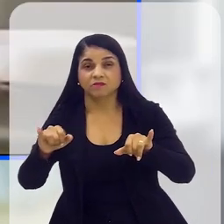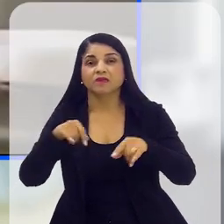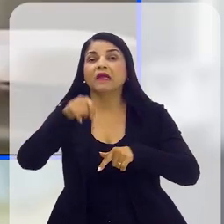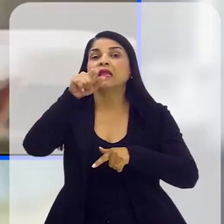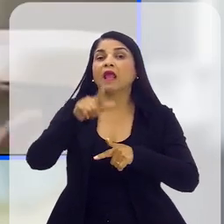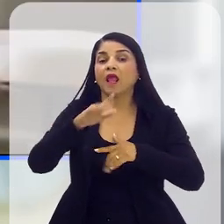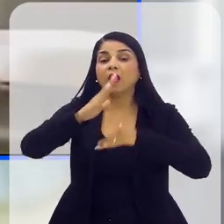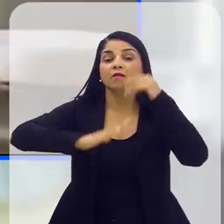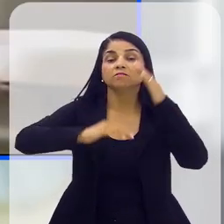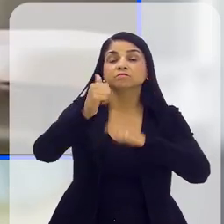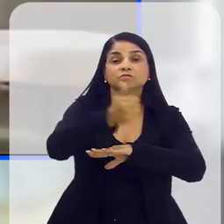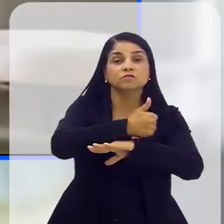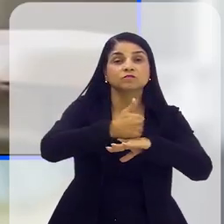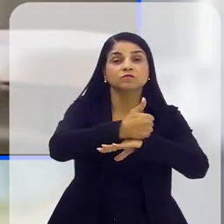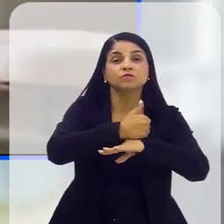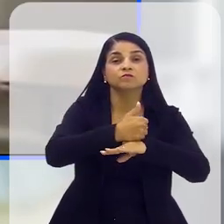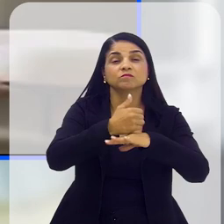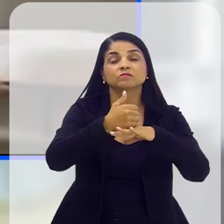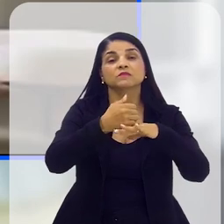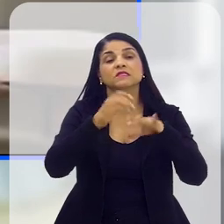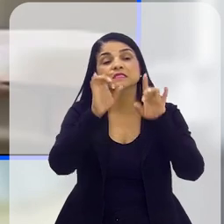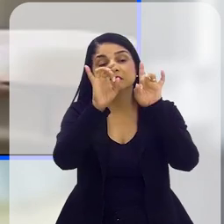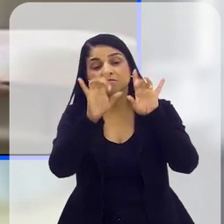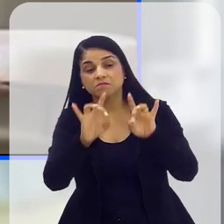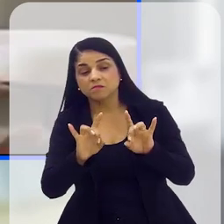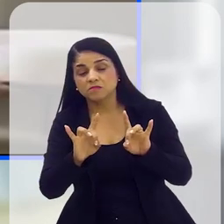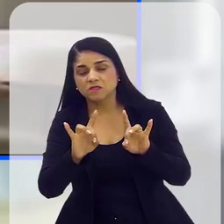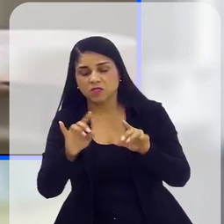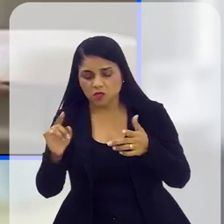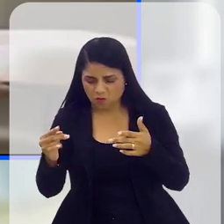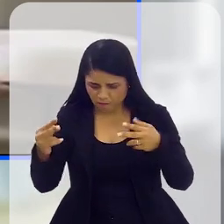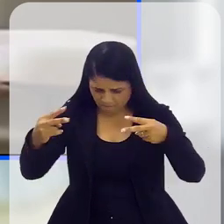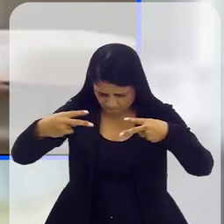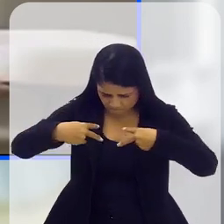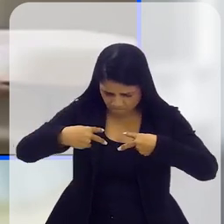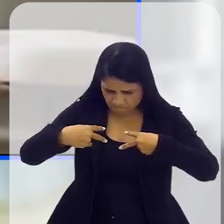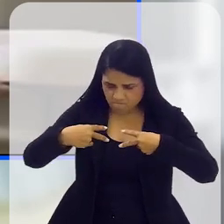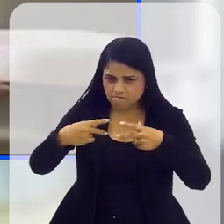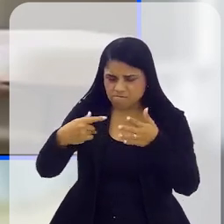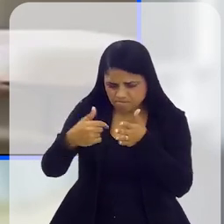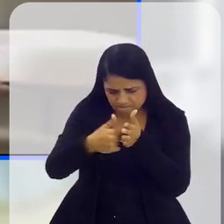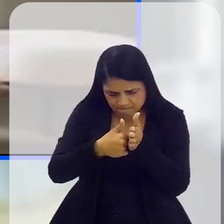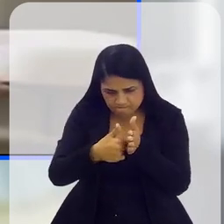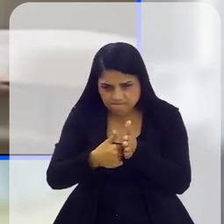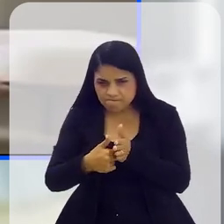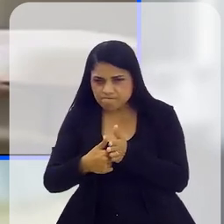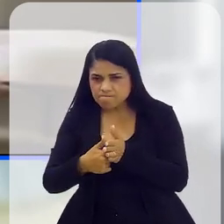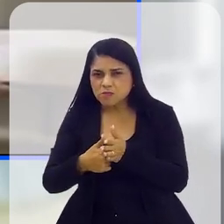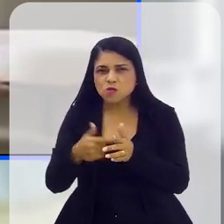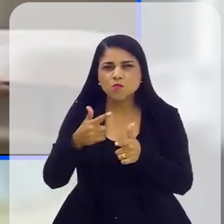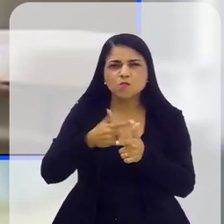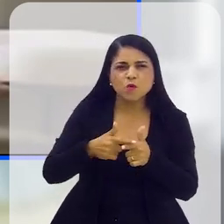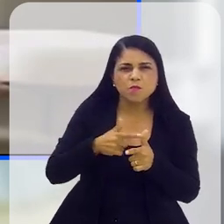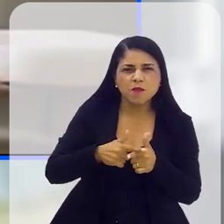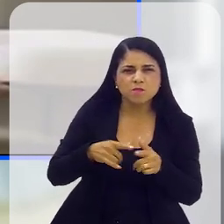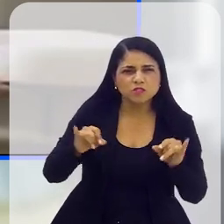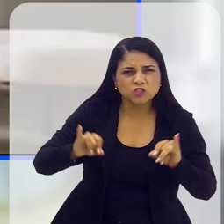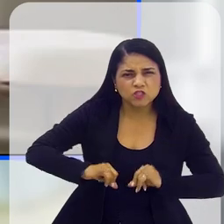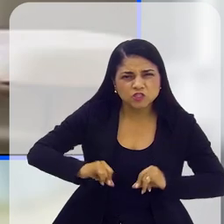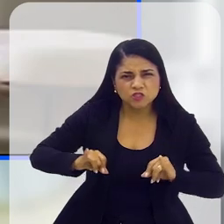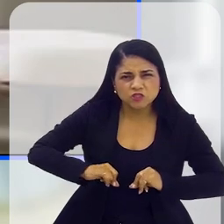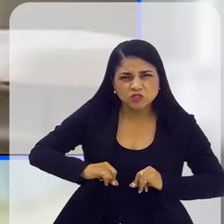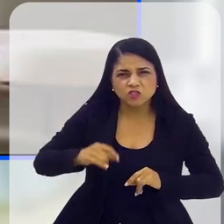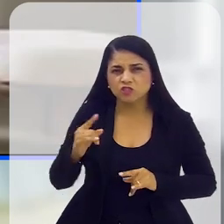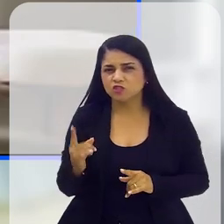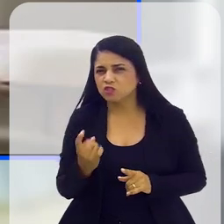o que eu posso observar em mim se eu estou vivenciando um problema? Eu vou sofrer sozinho? Eu vou